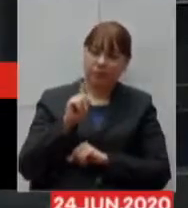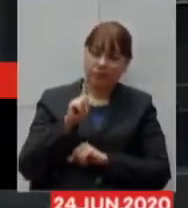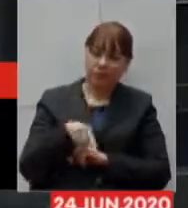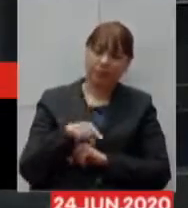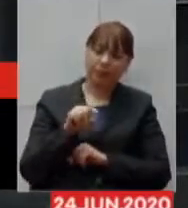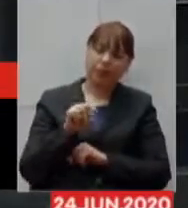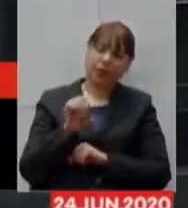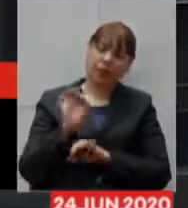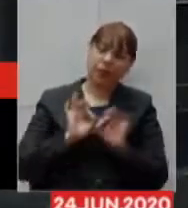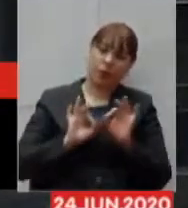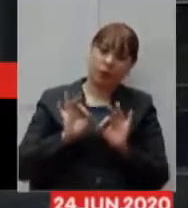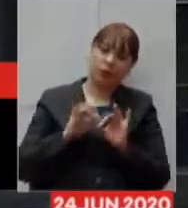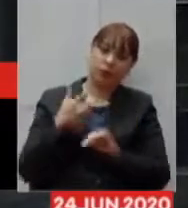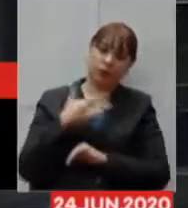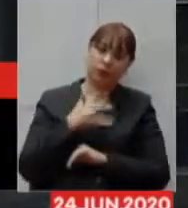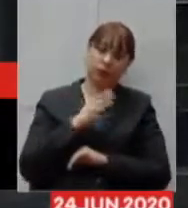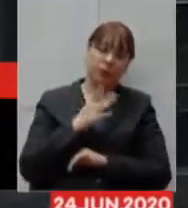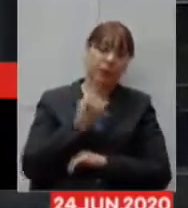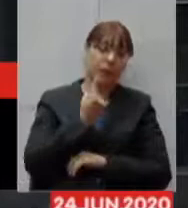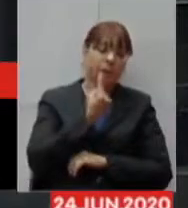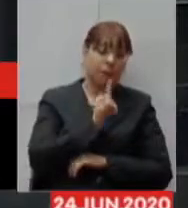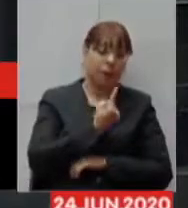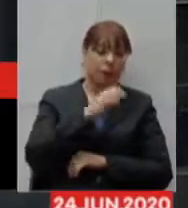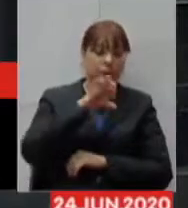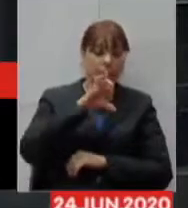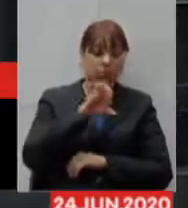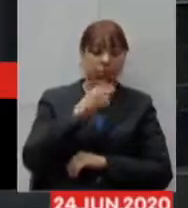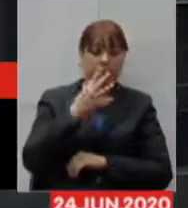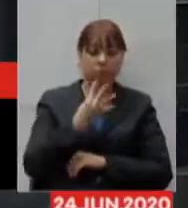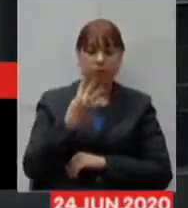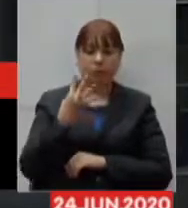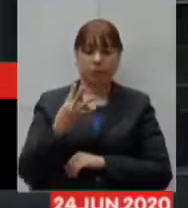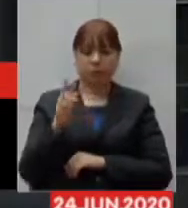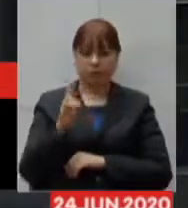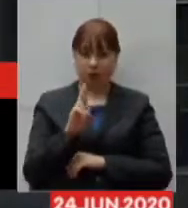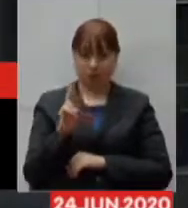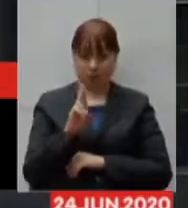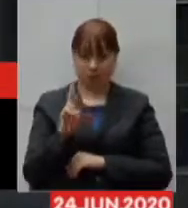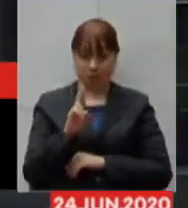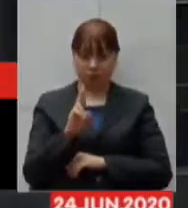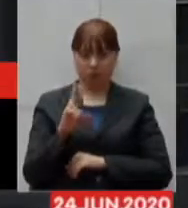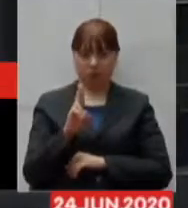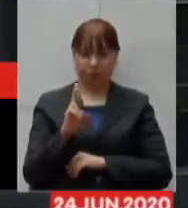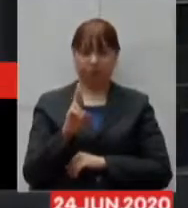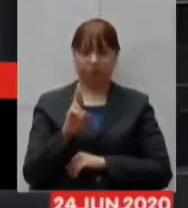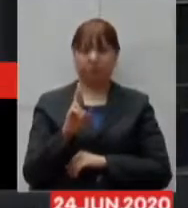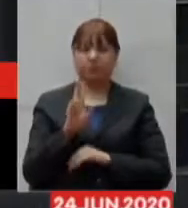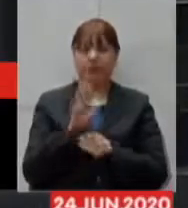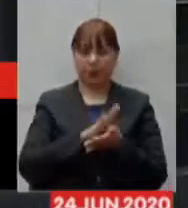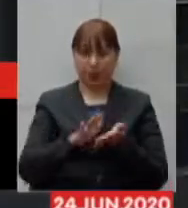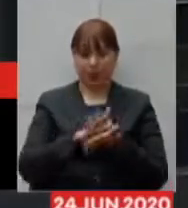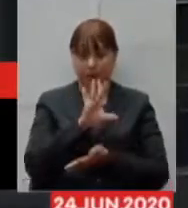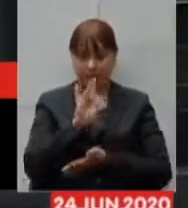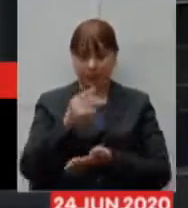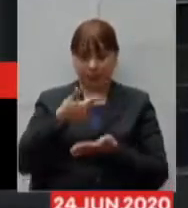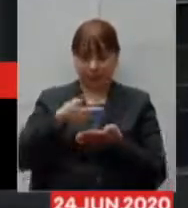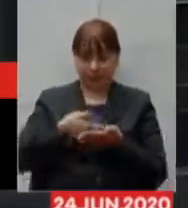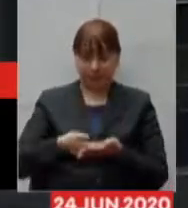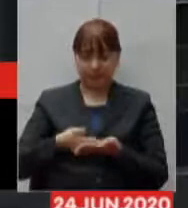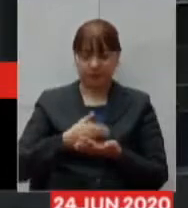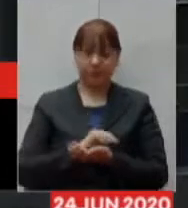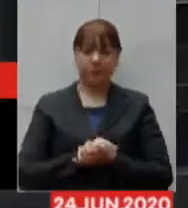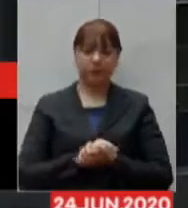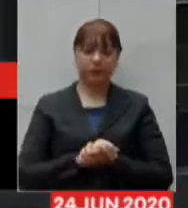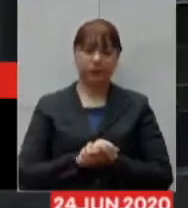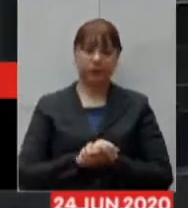agora é de R$.944,00. Então, o que se